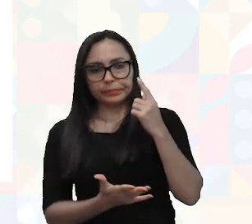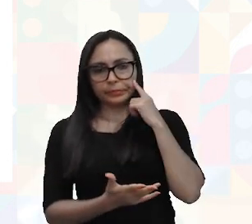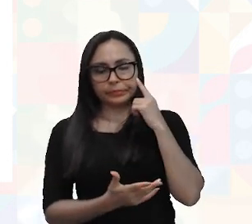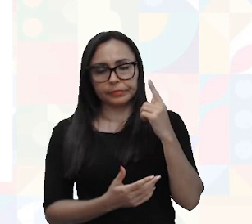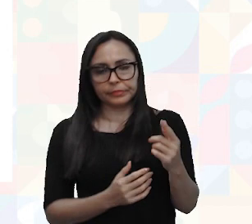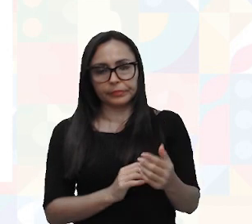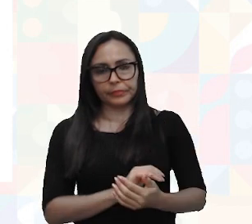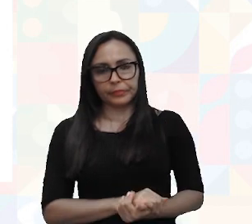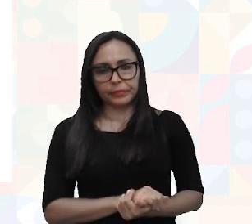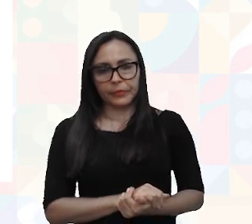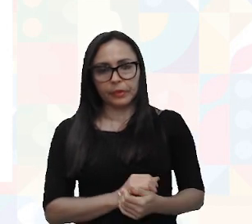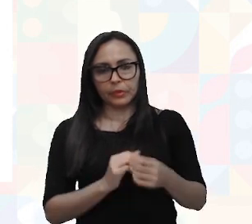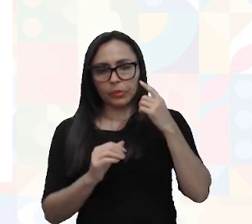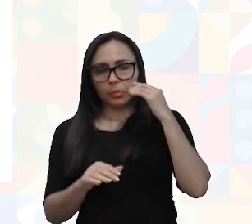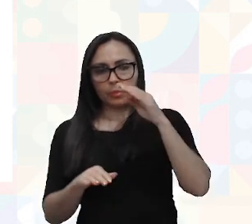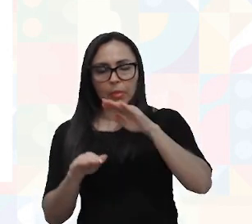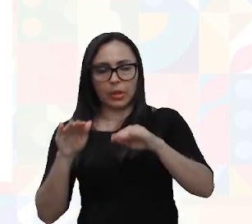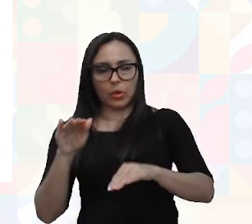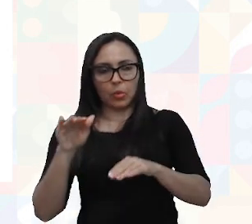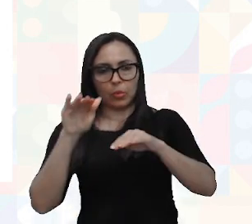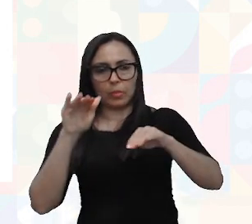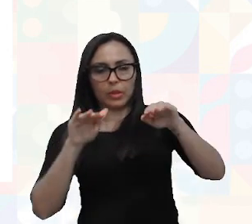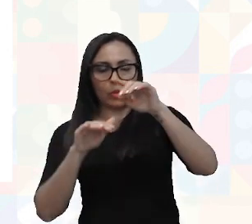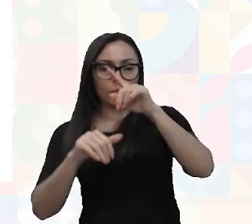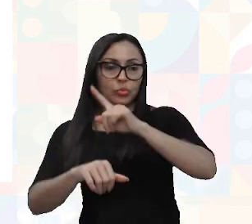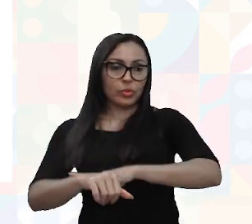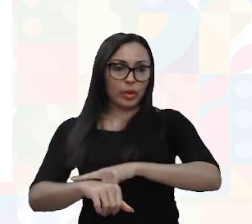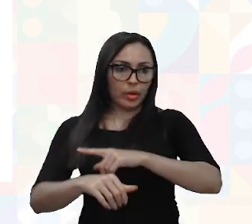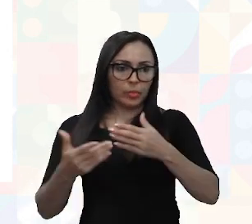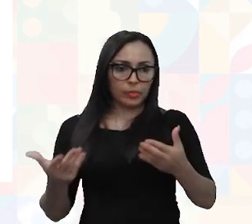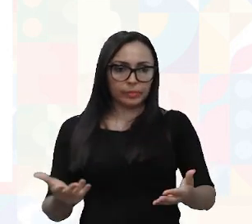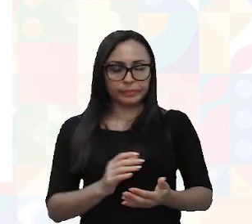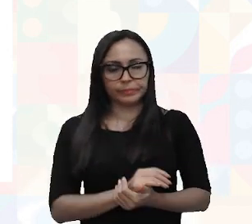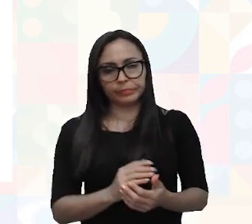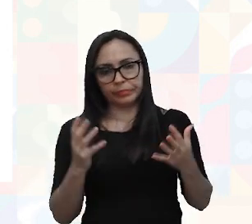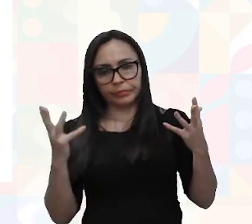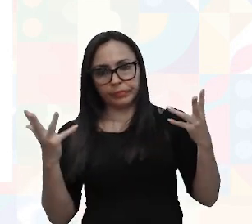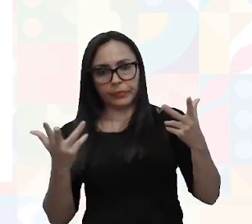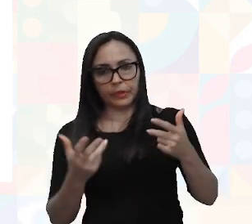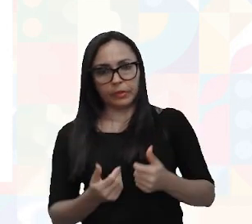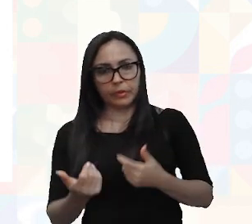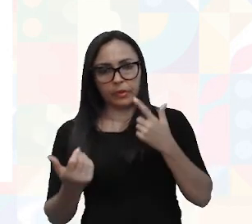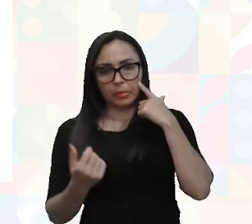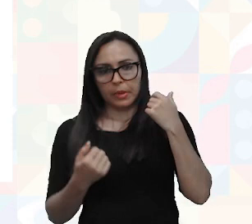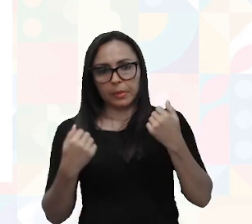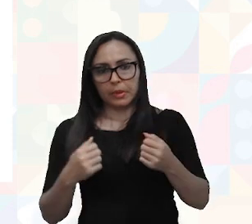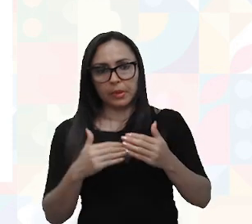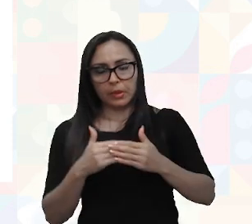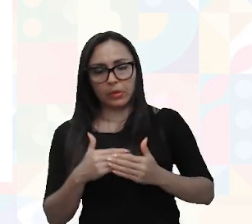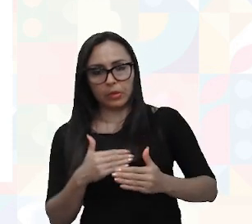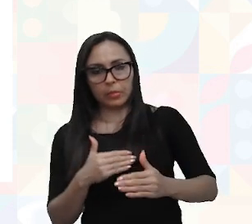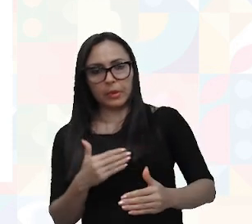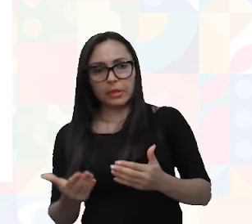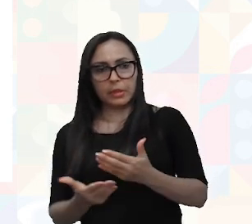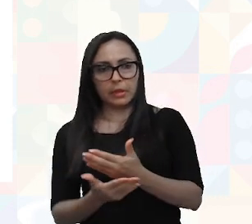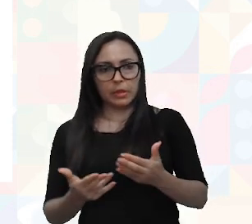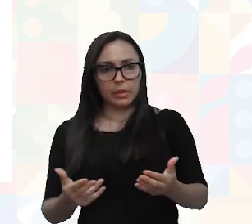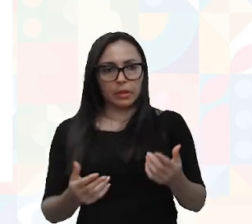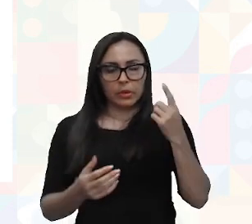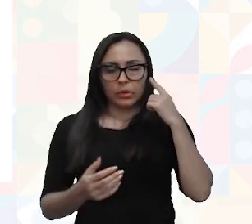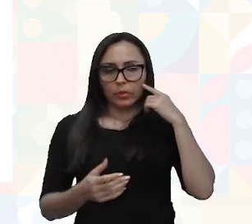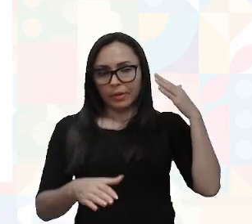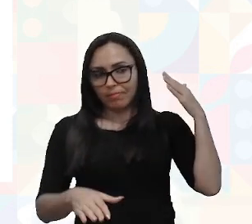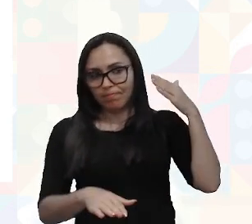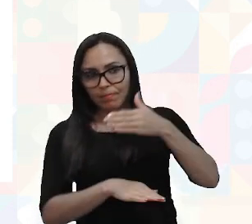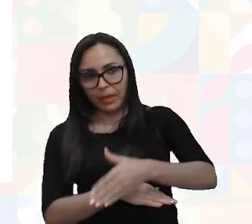menor, do maior pro menor, na questão do tempo, né, todos os roteiros, tem que começar com fade-in, que é quando vai entrar